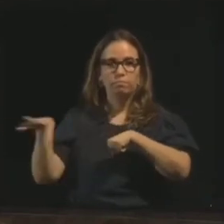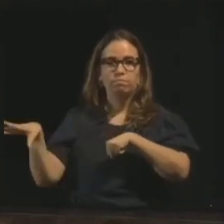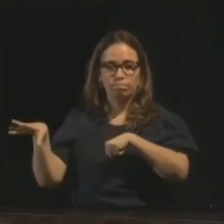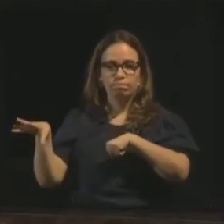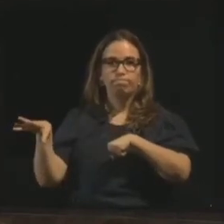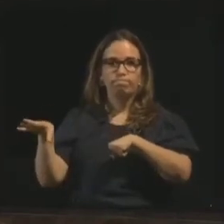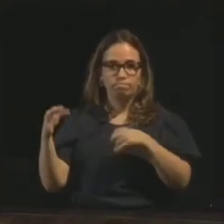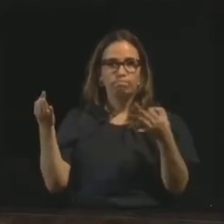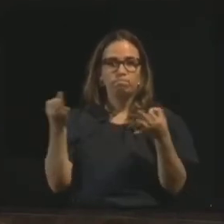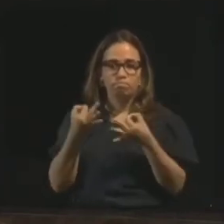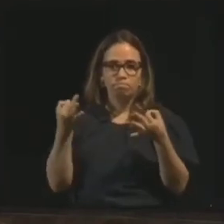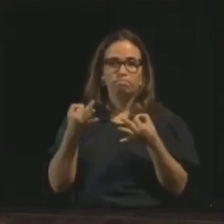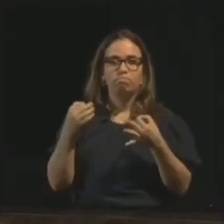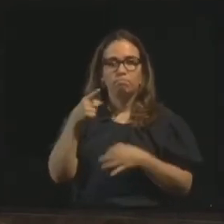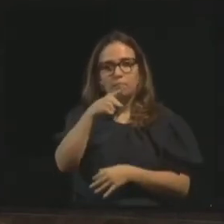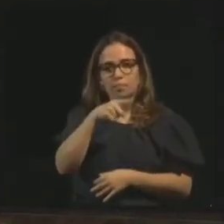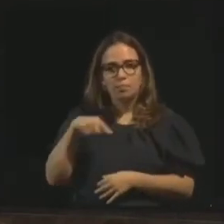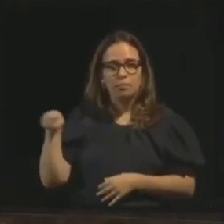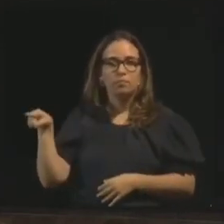artistas também, meia o Tassismo.